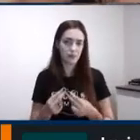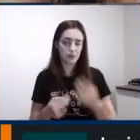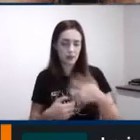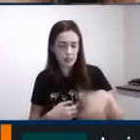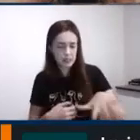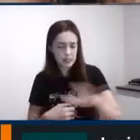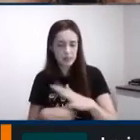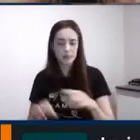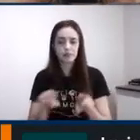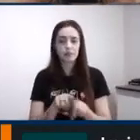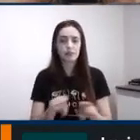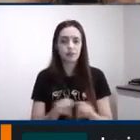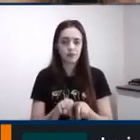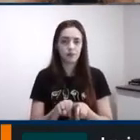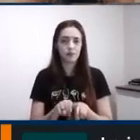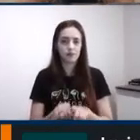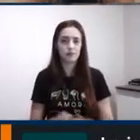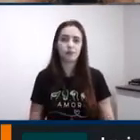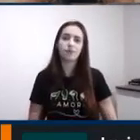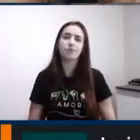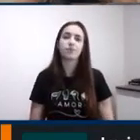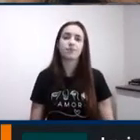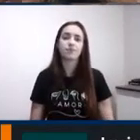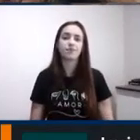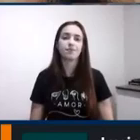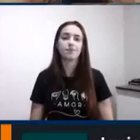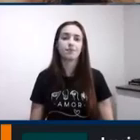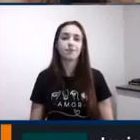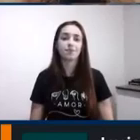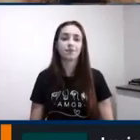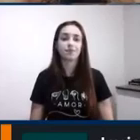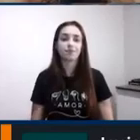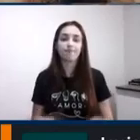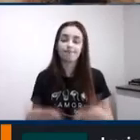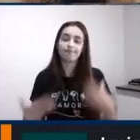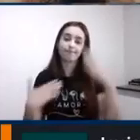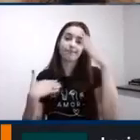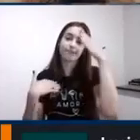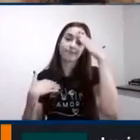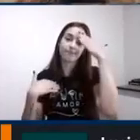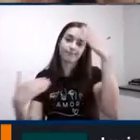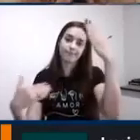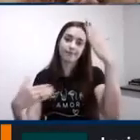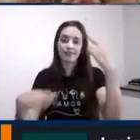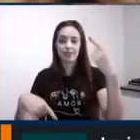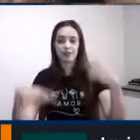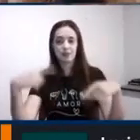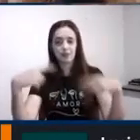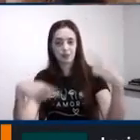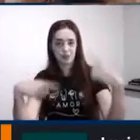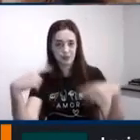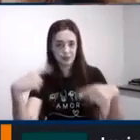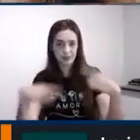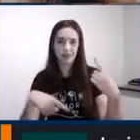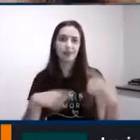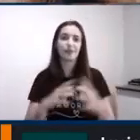e das pessoas que estão ao meu redor era isso que eu queria discutir com vocês era um pouquinho dessas